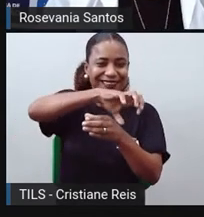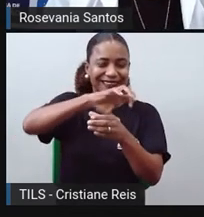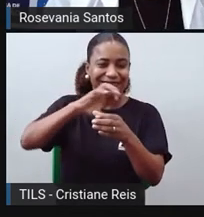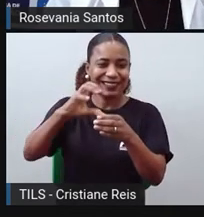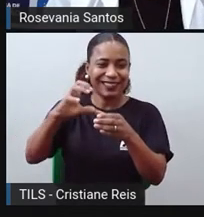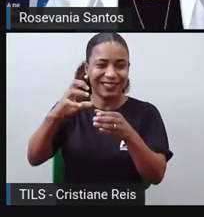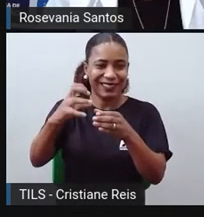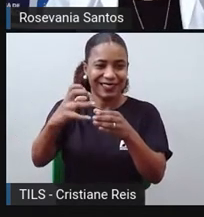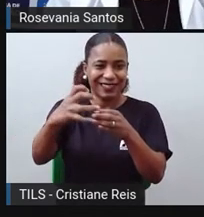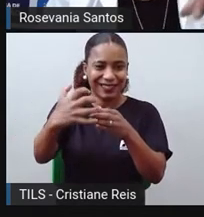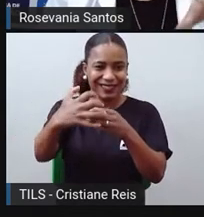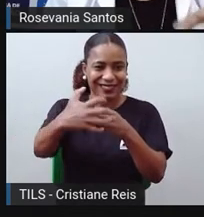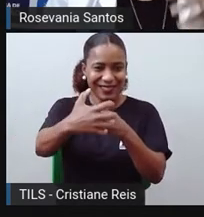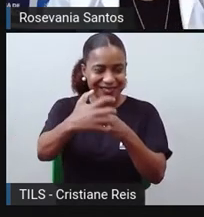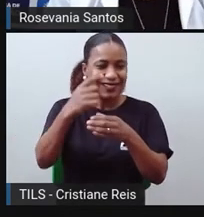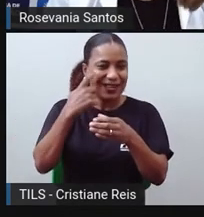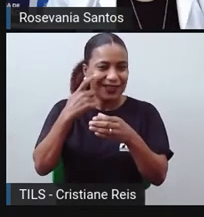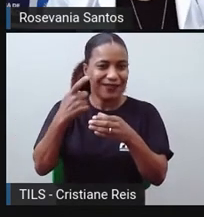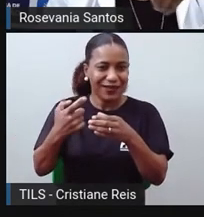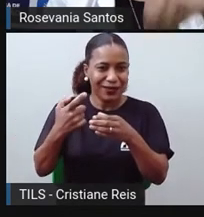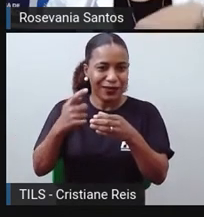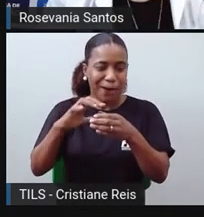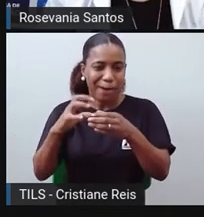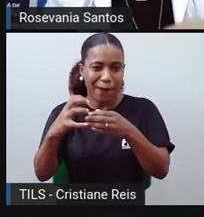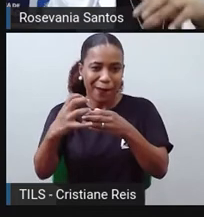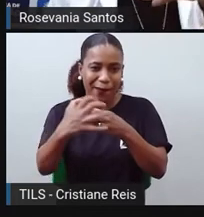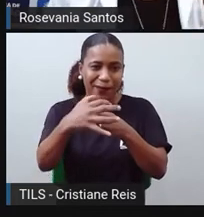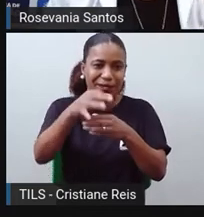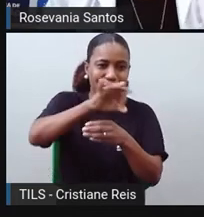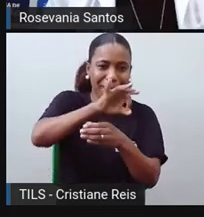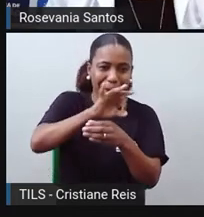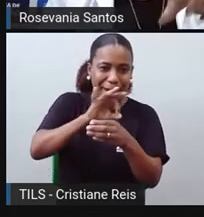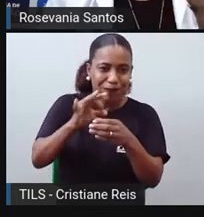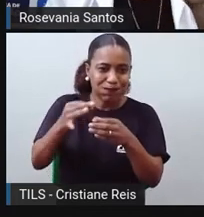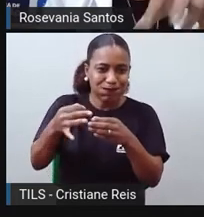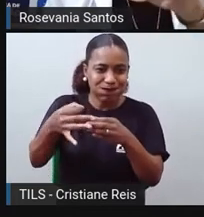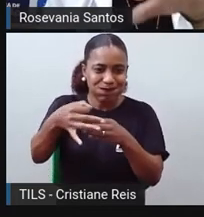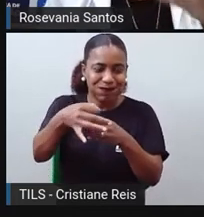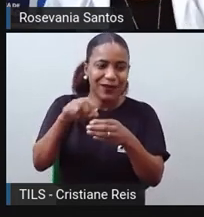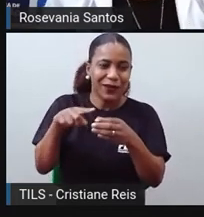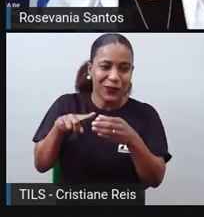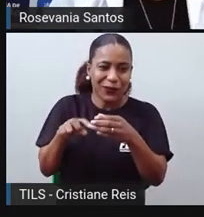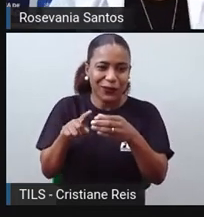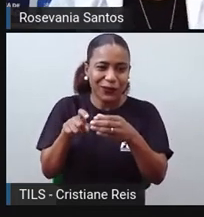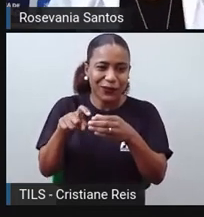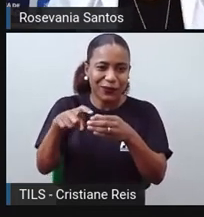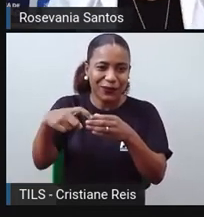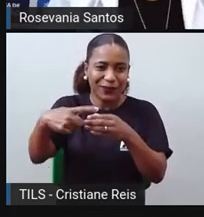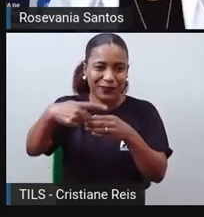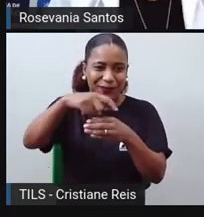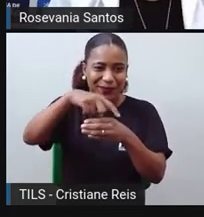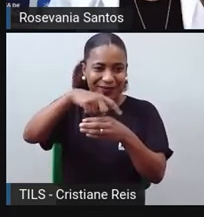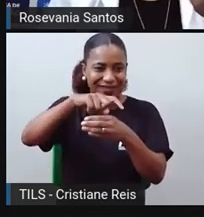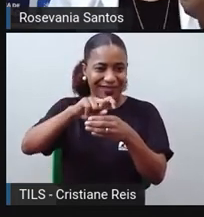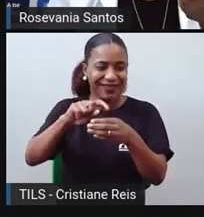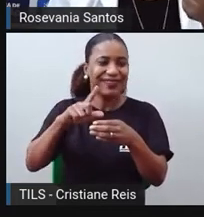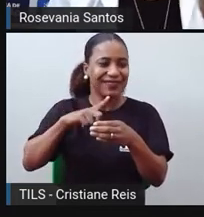poroso e aí, os organismos vivos, porque o coral é um organismo vivo, eles vão ali se depositando dentro, né? Desses